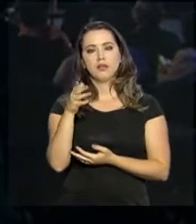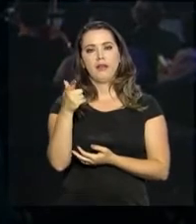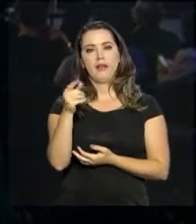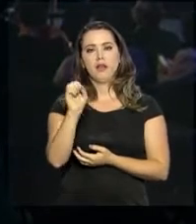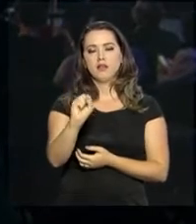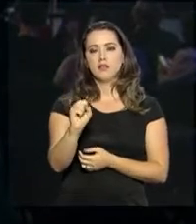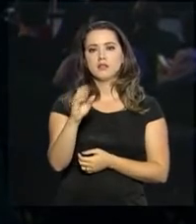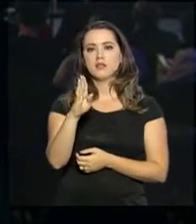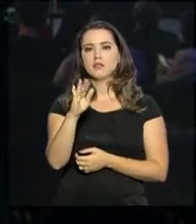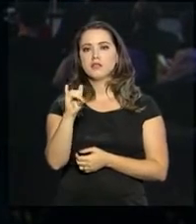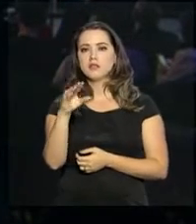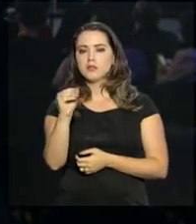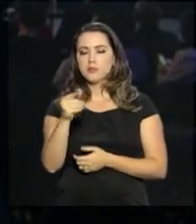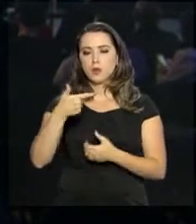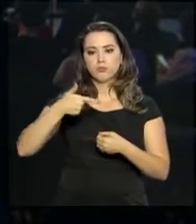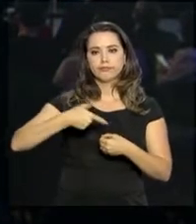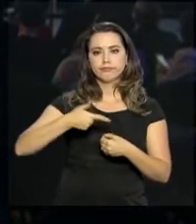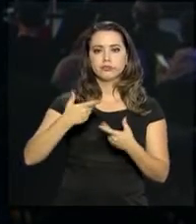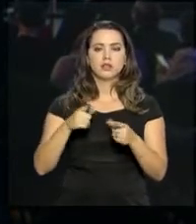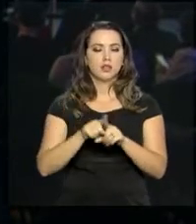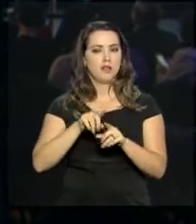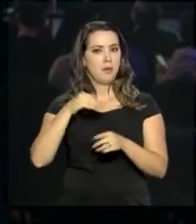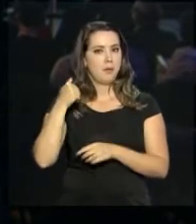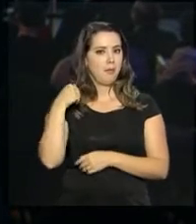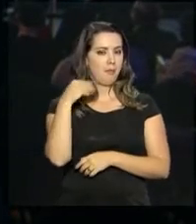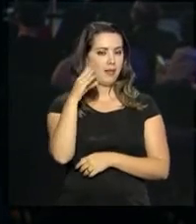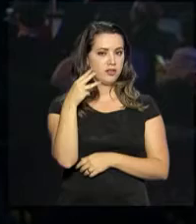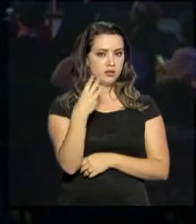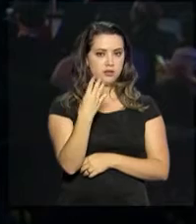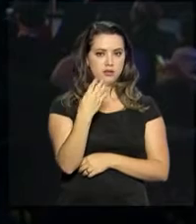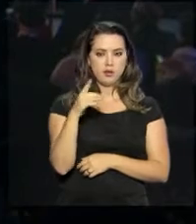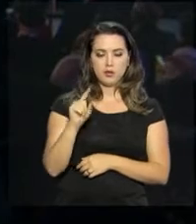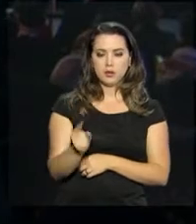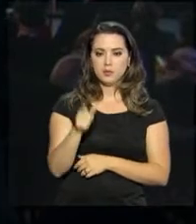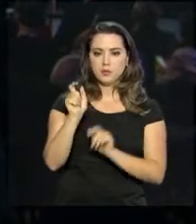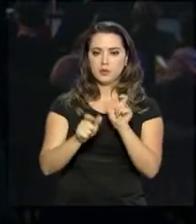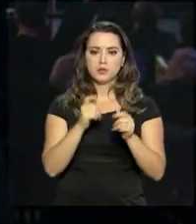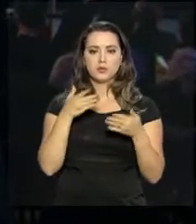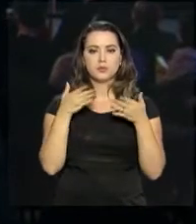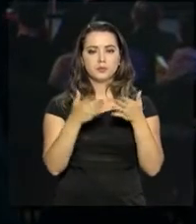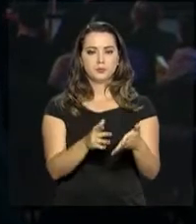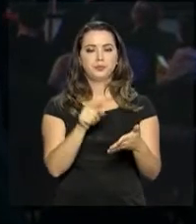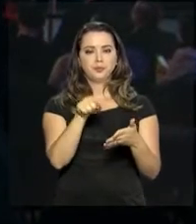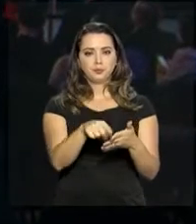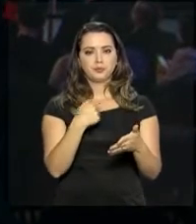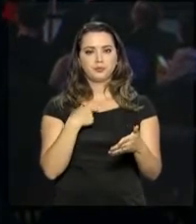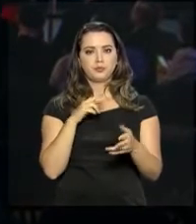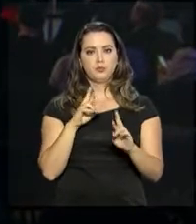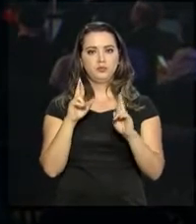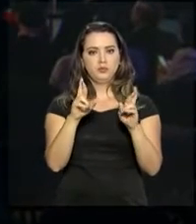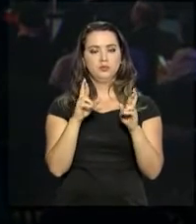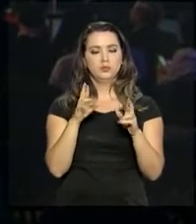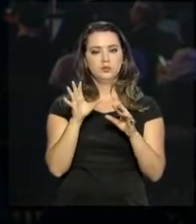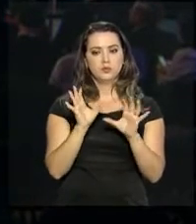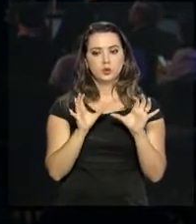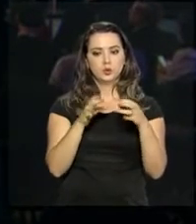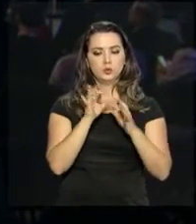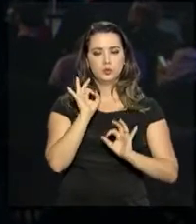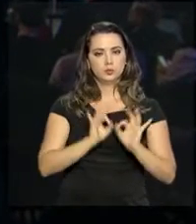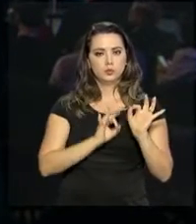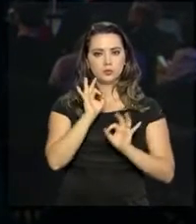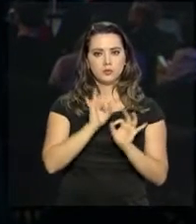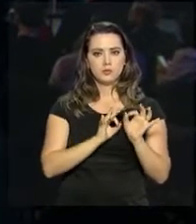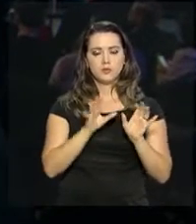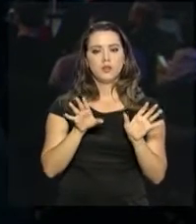quatro dias, mais de 34 mil pessoas passaram por aqui. A expectativa dos organizadores do evento